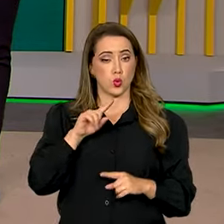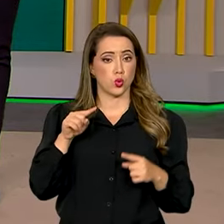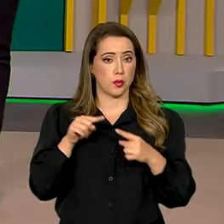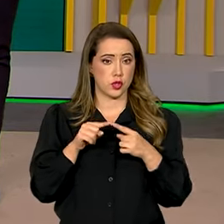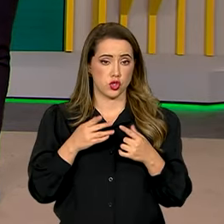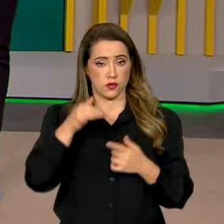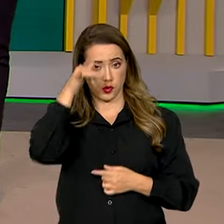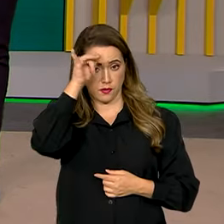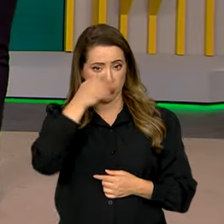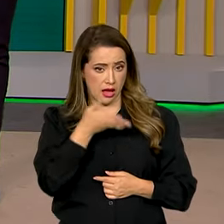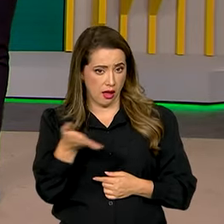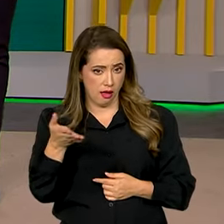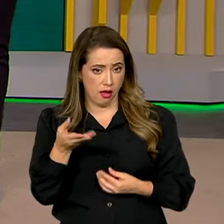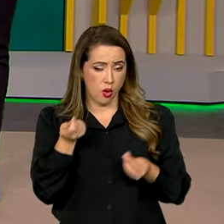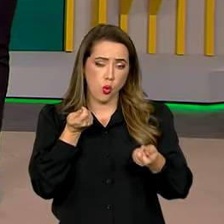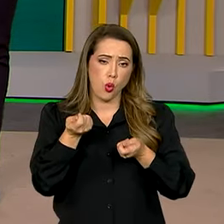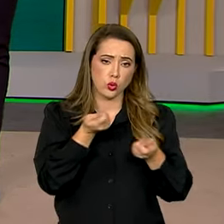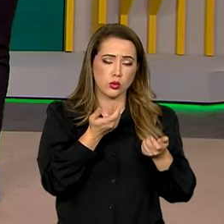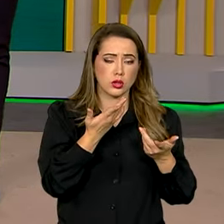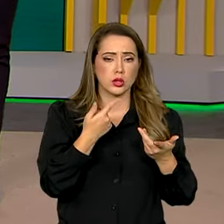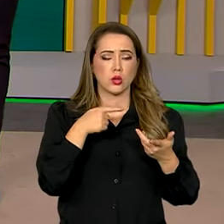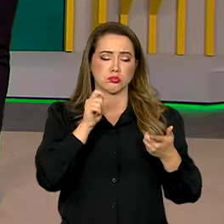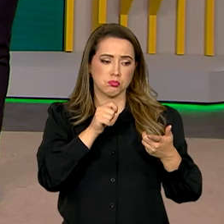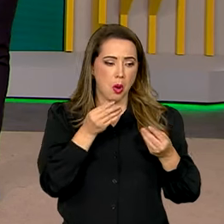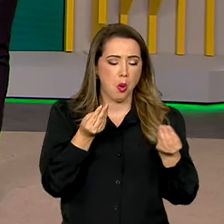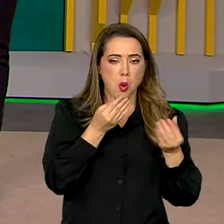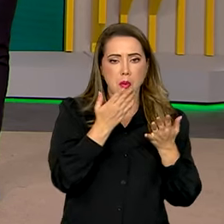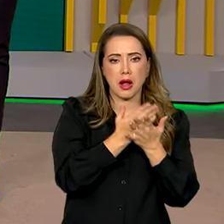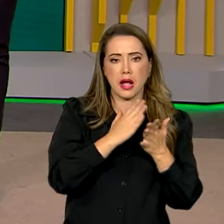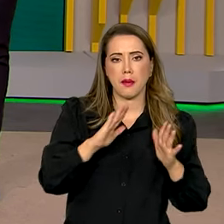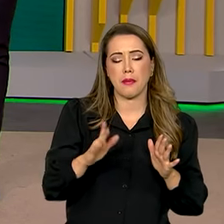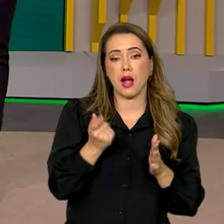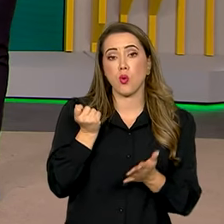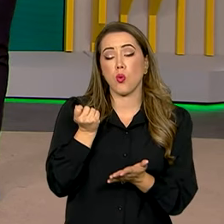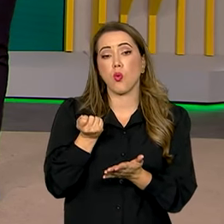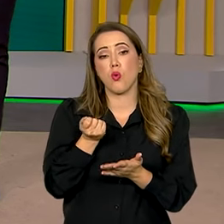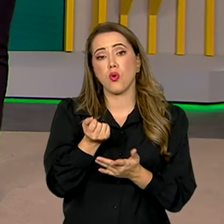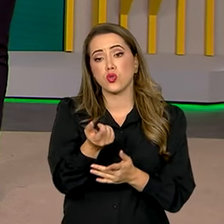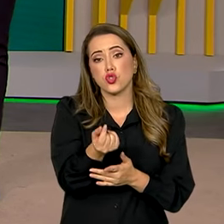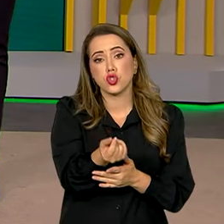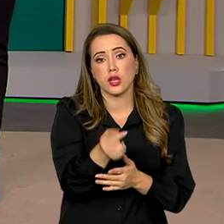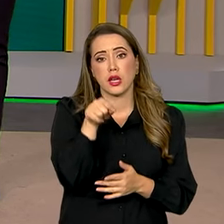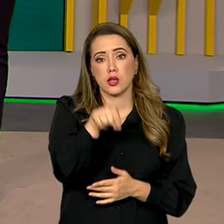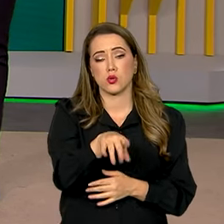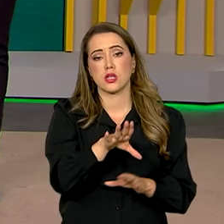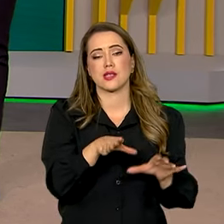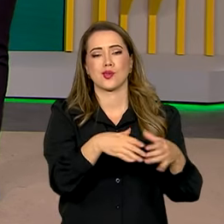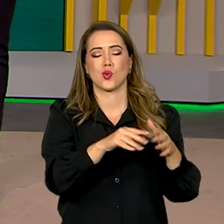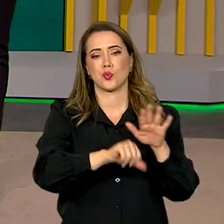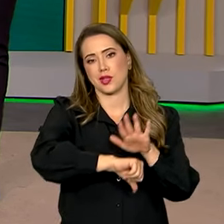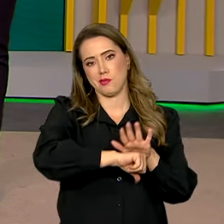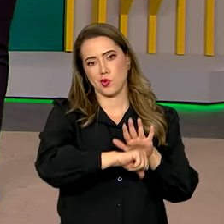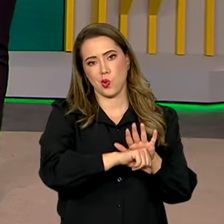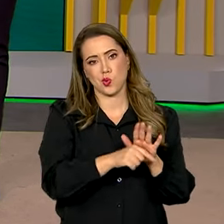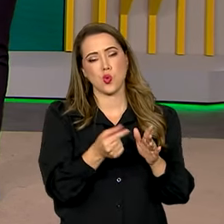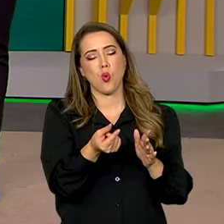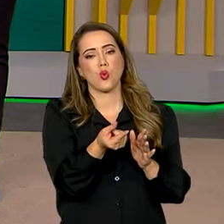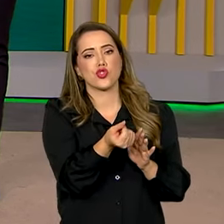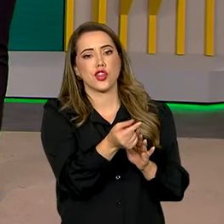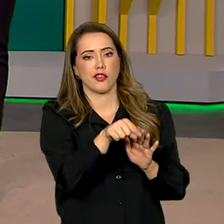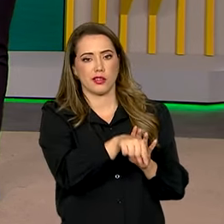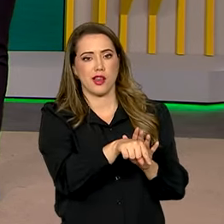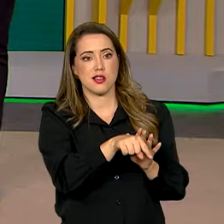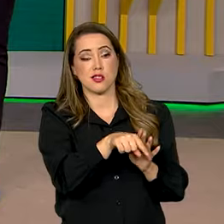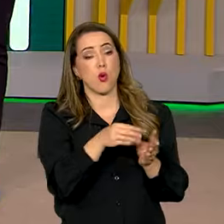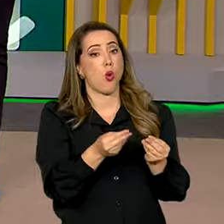combate é encontrar mecanismos que possam acabar com o financiamento dessas organizações. Quem traz mais detalhes